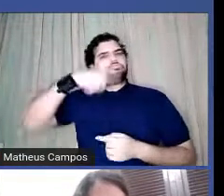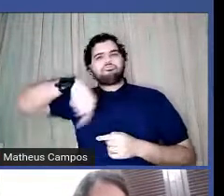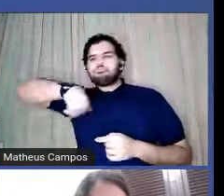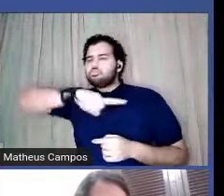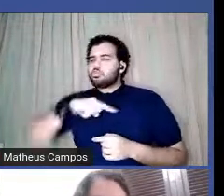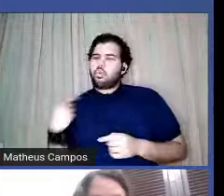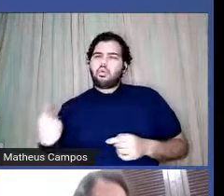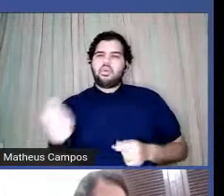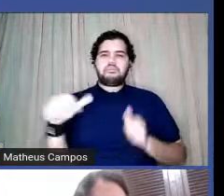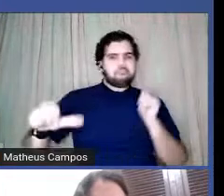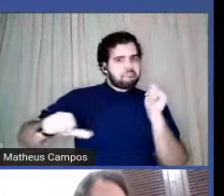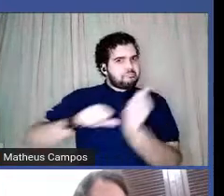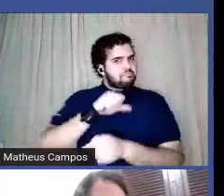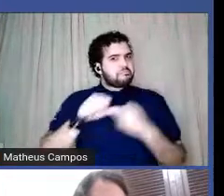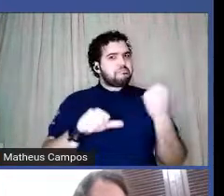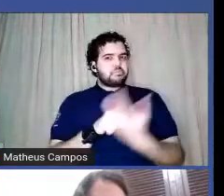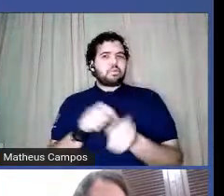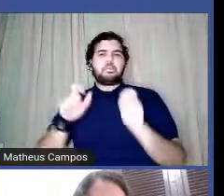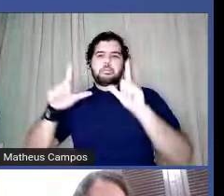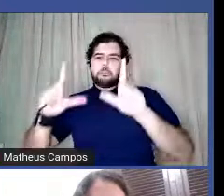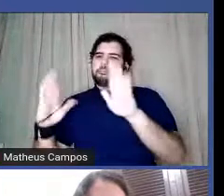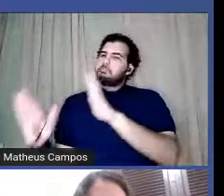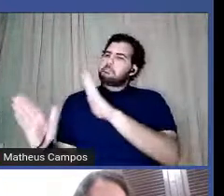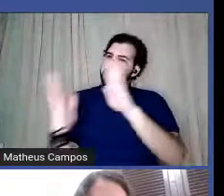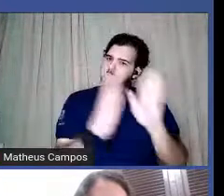vivência. Pode passar o slide.